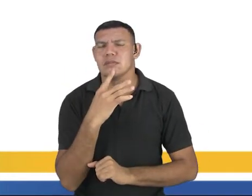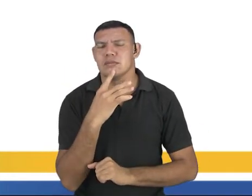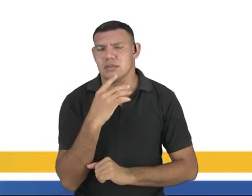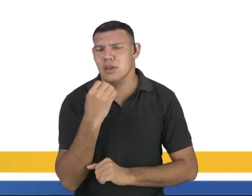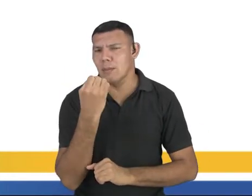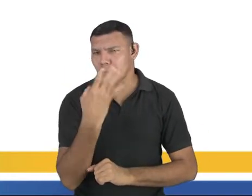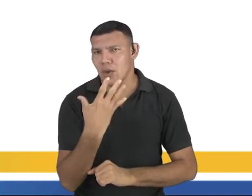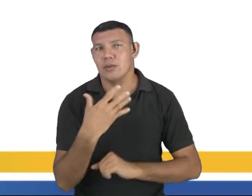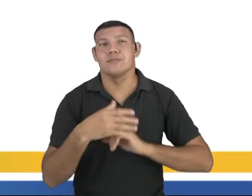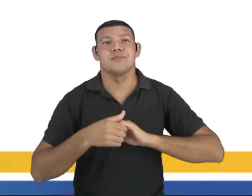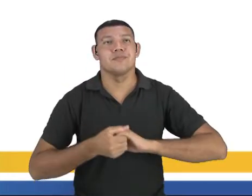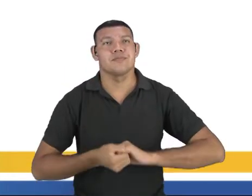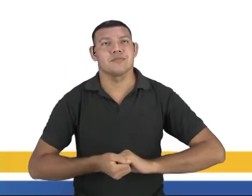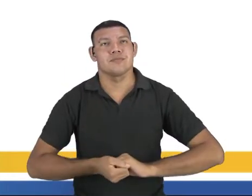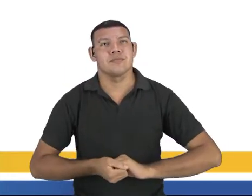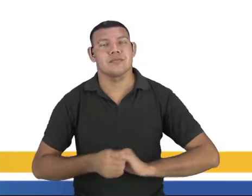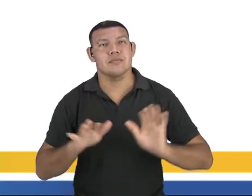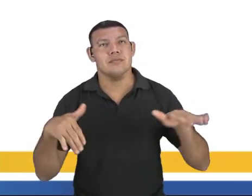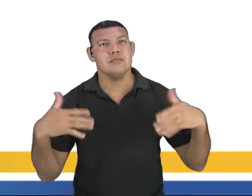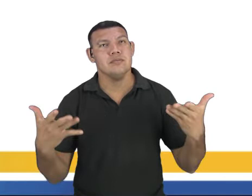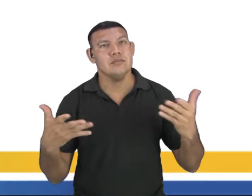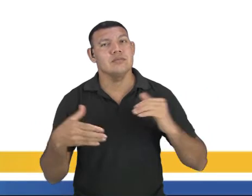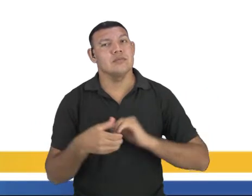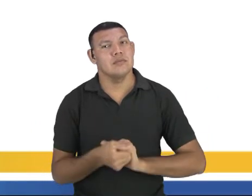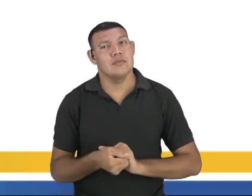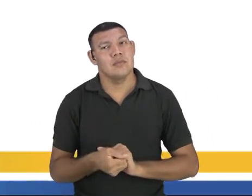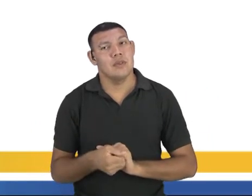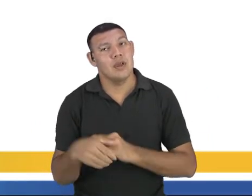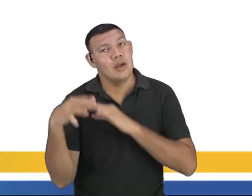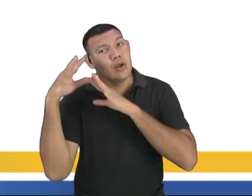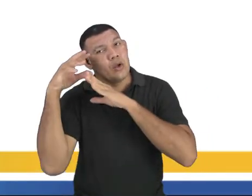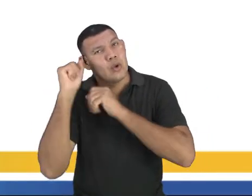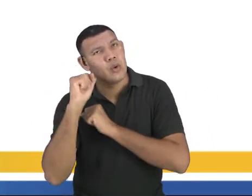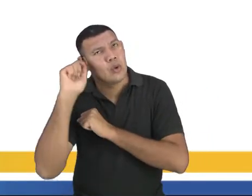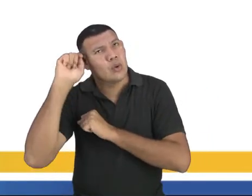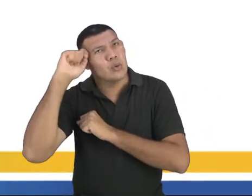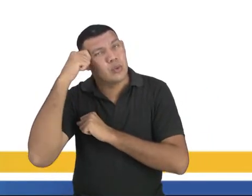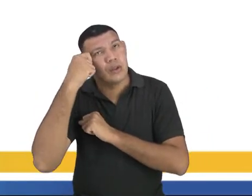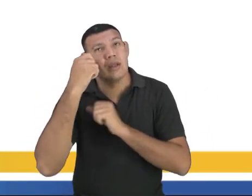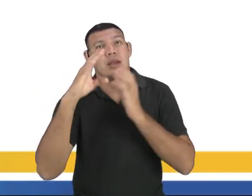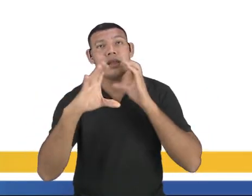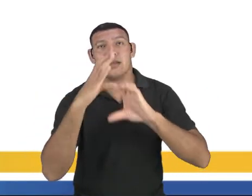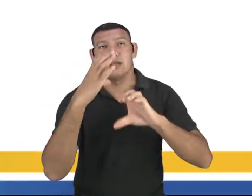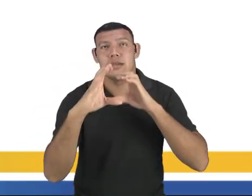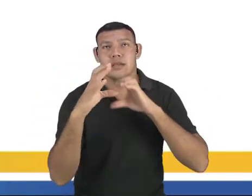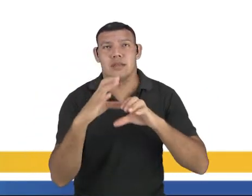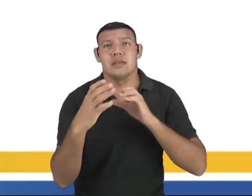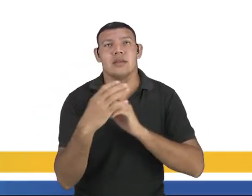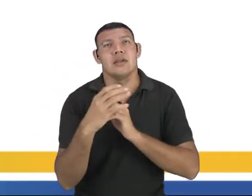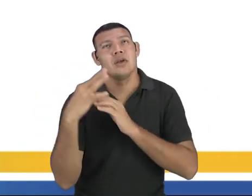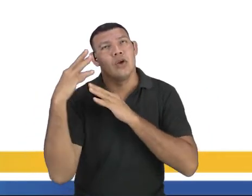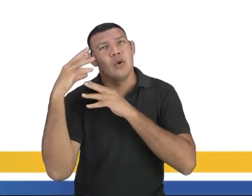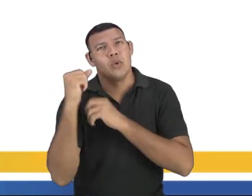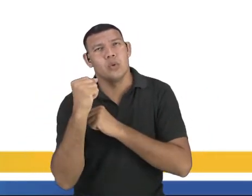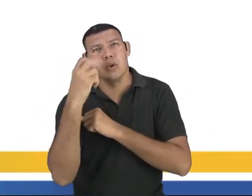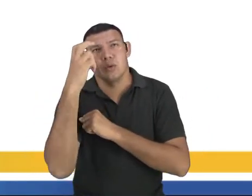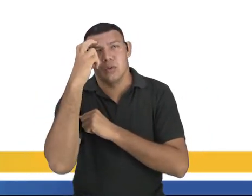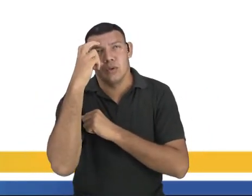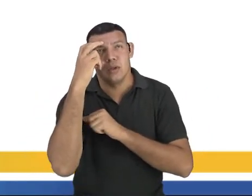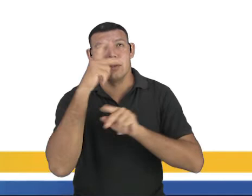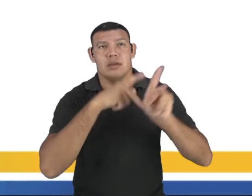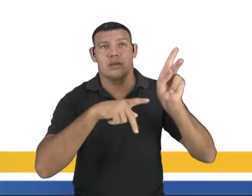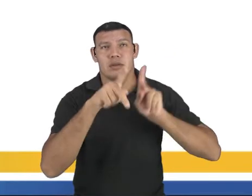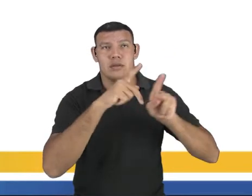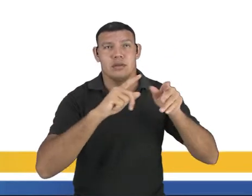Então, Dorme Negrito é uma cantiga de Ninar da cultura popular hispânica, cuja